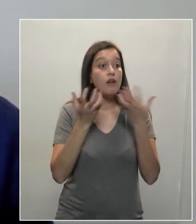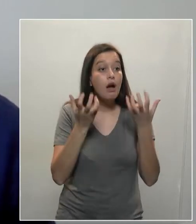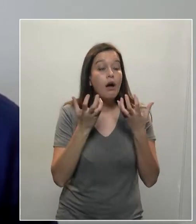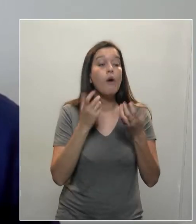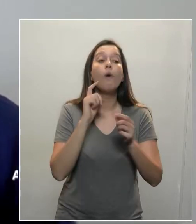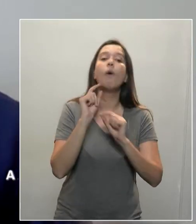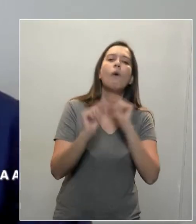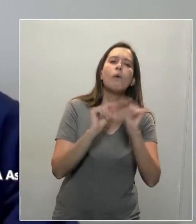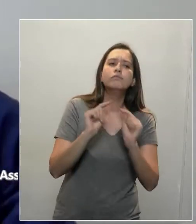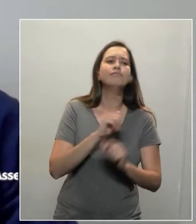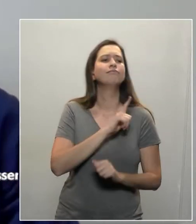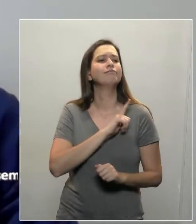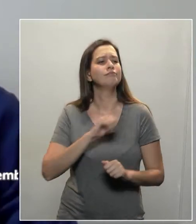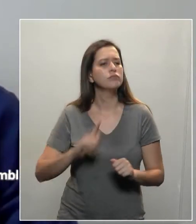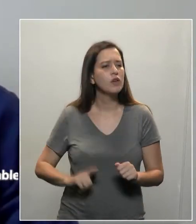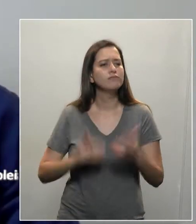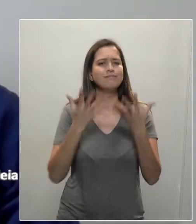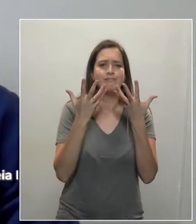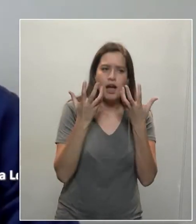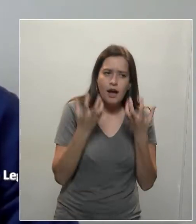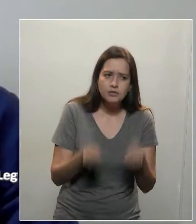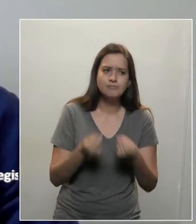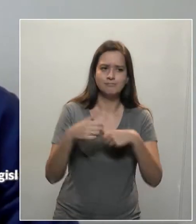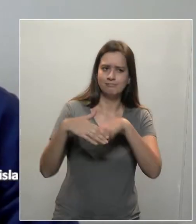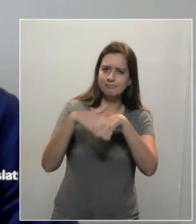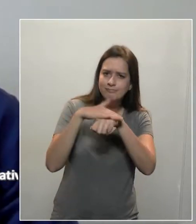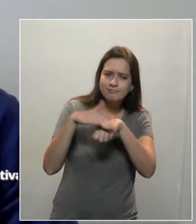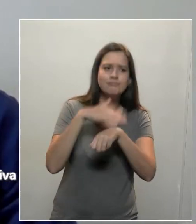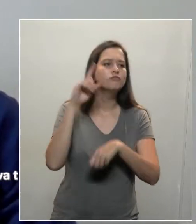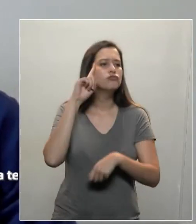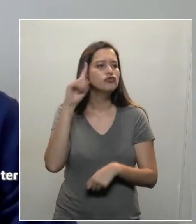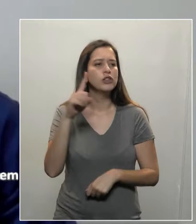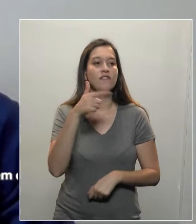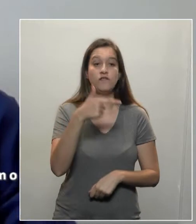pelo menos no dia 28 de outubro,